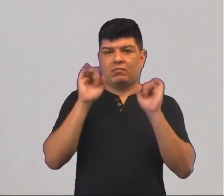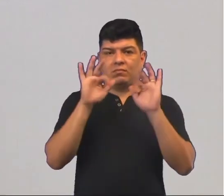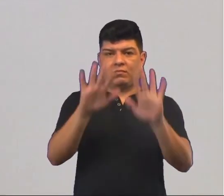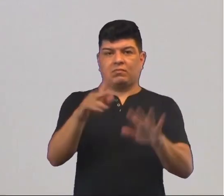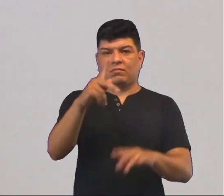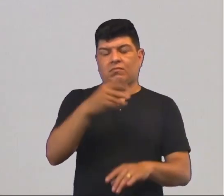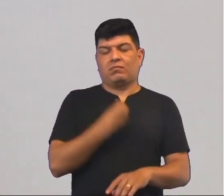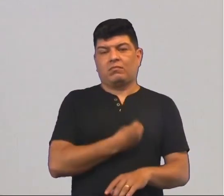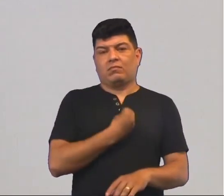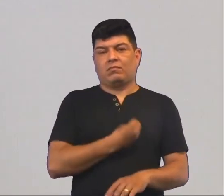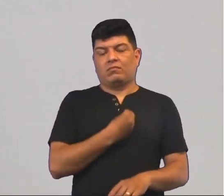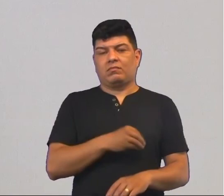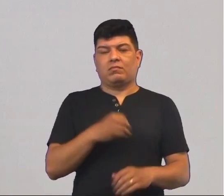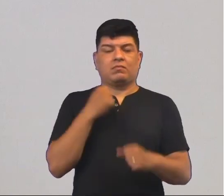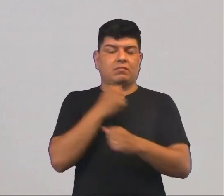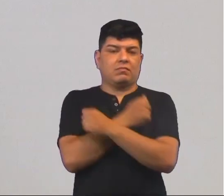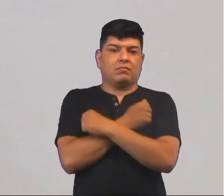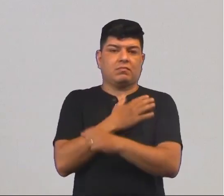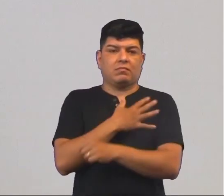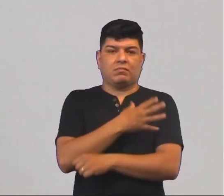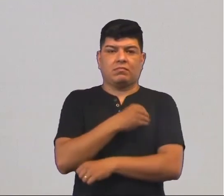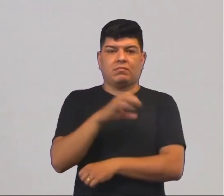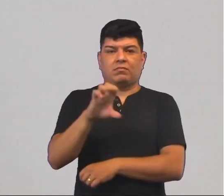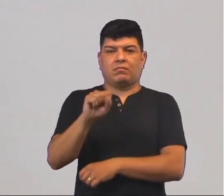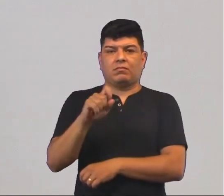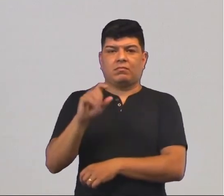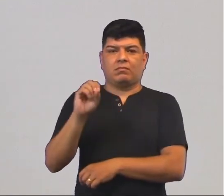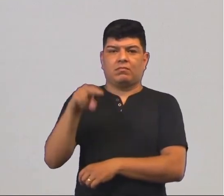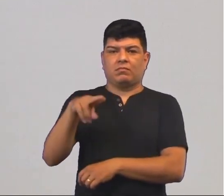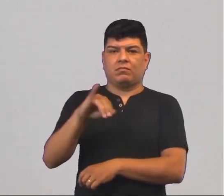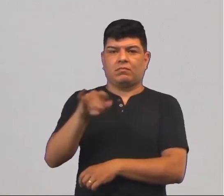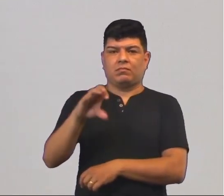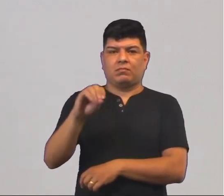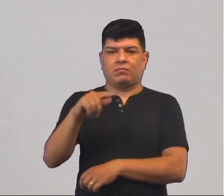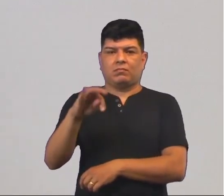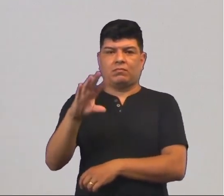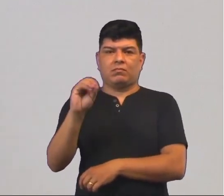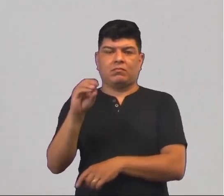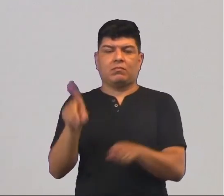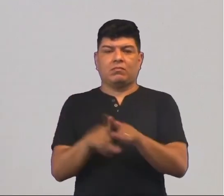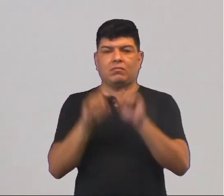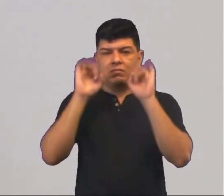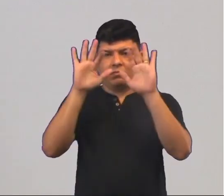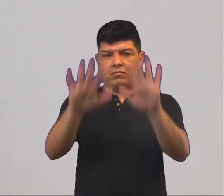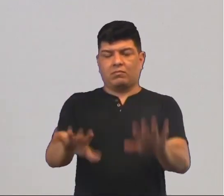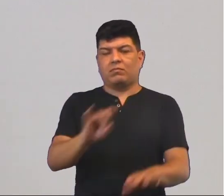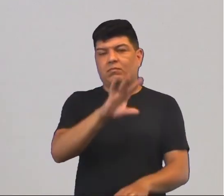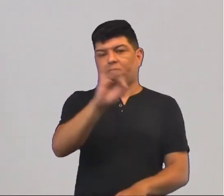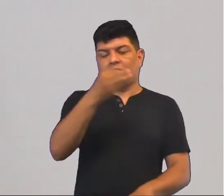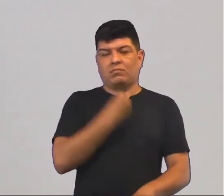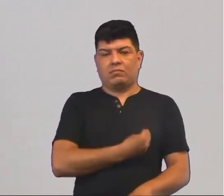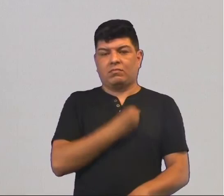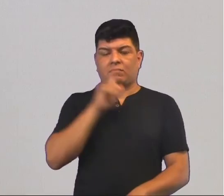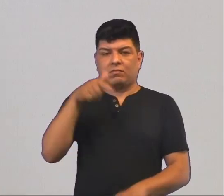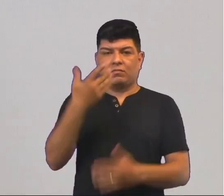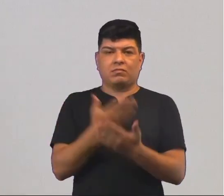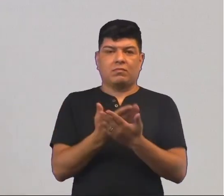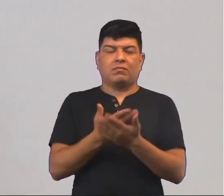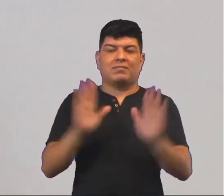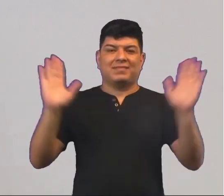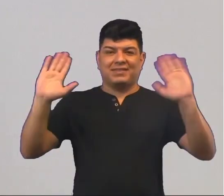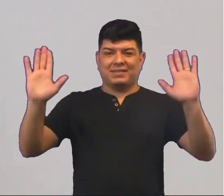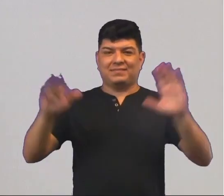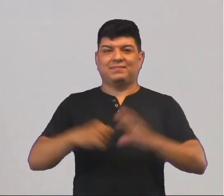Deus abençoe sua vida. Quero mandar aquele abraço para os meus filhos, Elcio Jonathan, João Neto, tá bom? Que Deus abençoe a vida de cada um de vocês. Até a próxima,